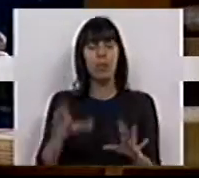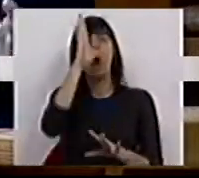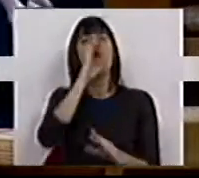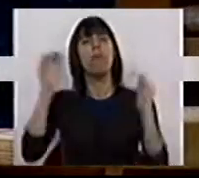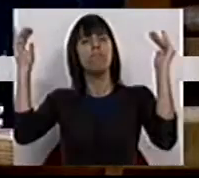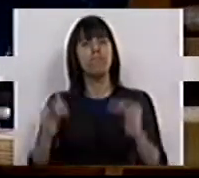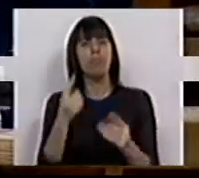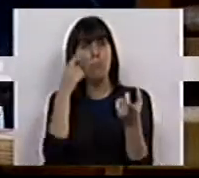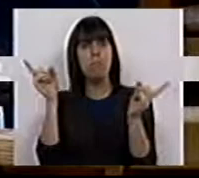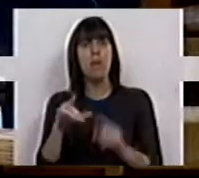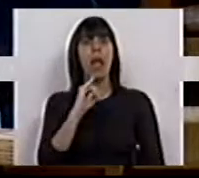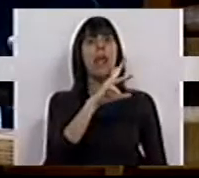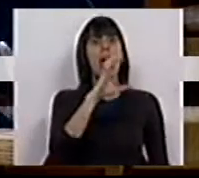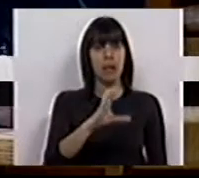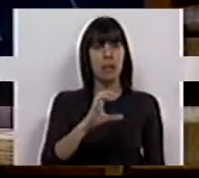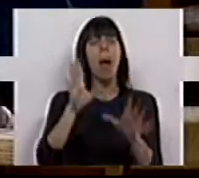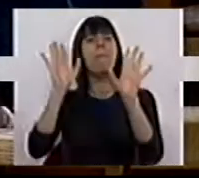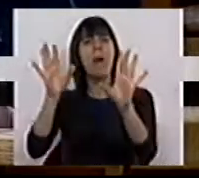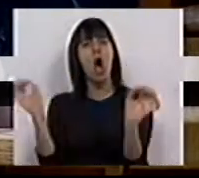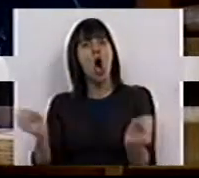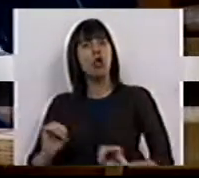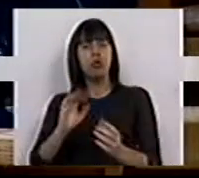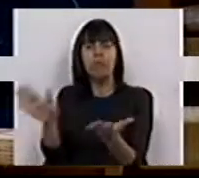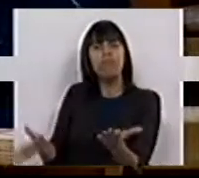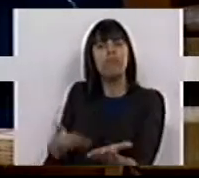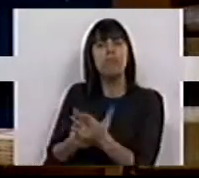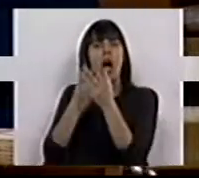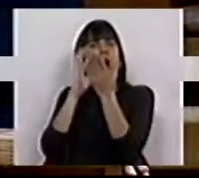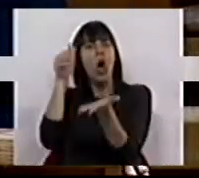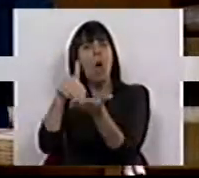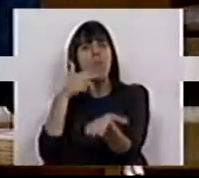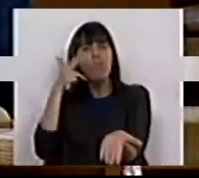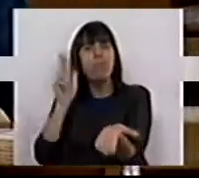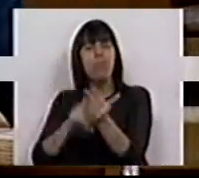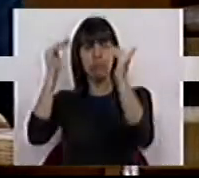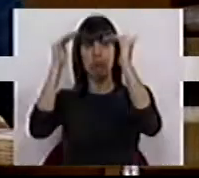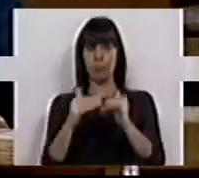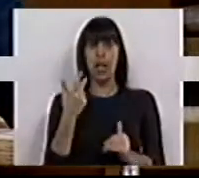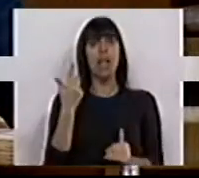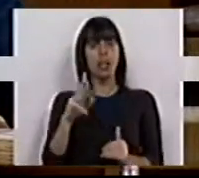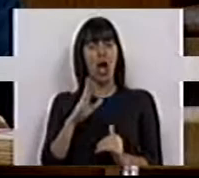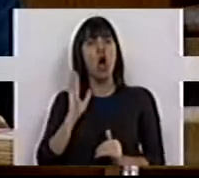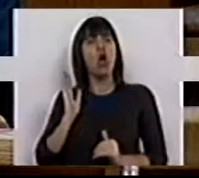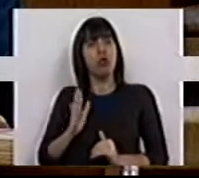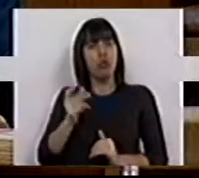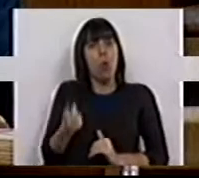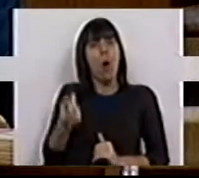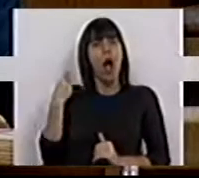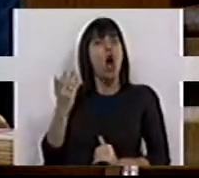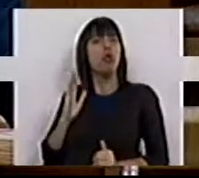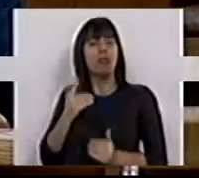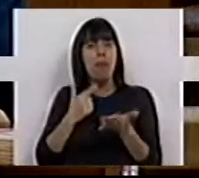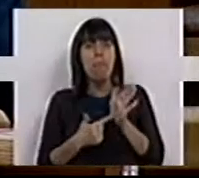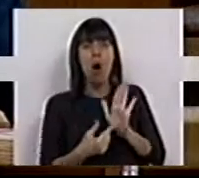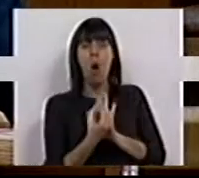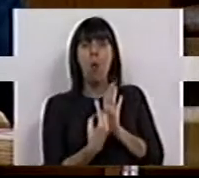Governo desceu novamente o IRC sem apresentar qualquer resultado da descida da taxa que já tinha tido lugar o ano passado.